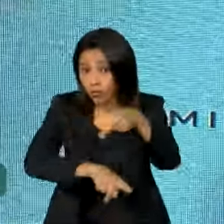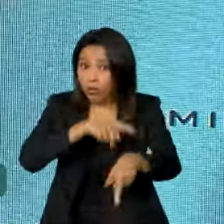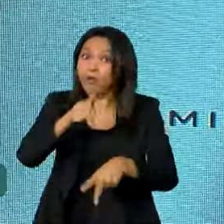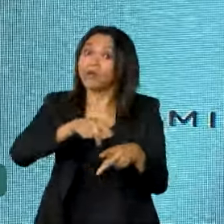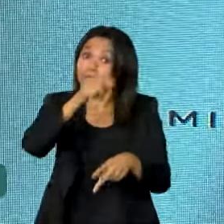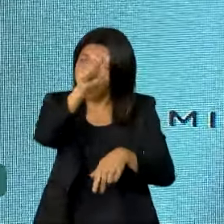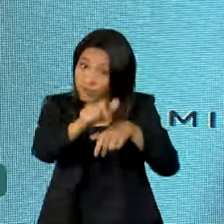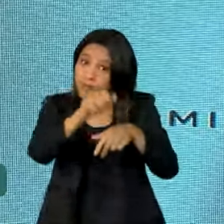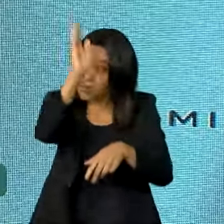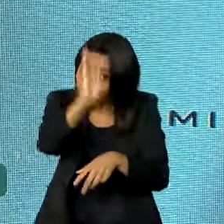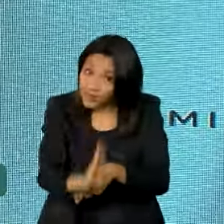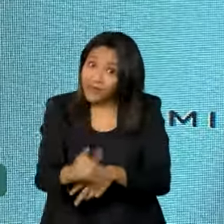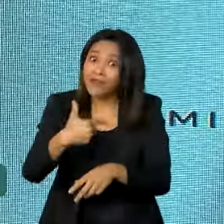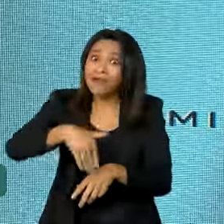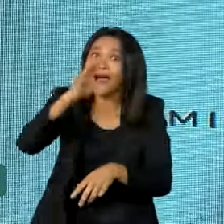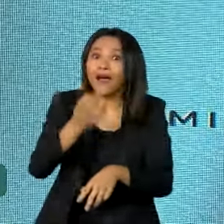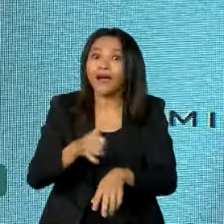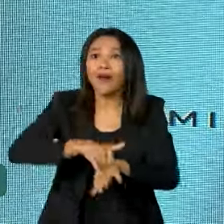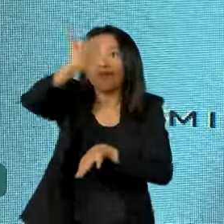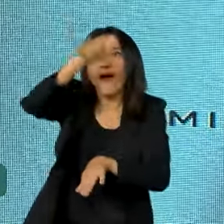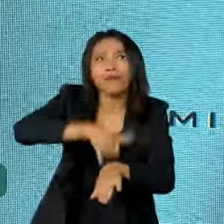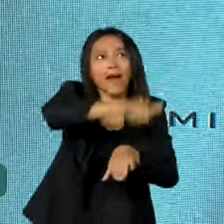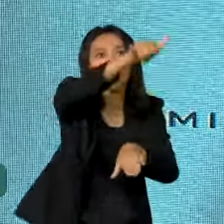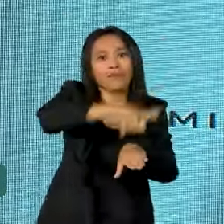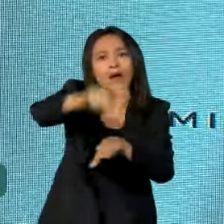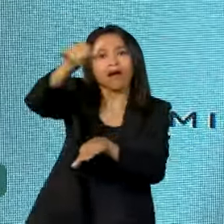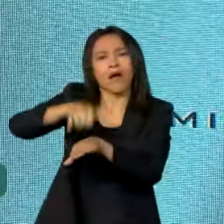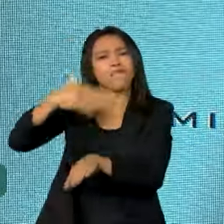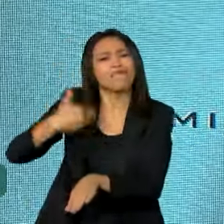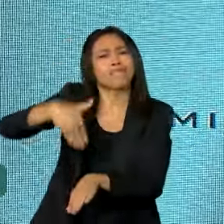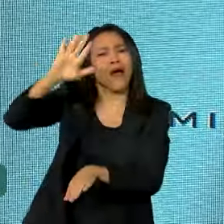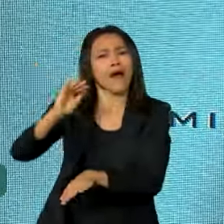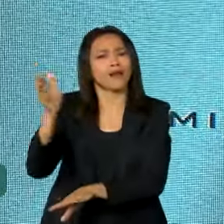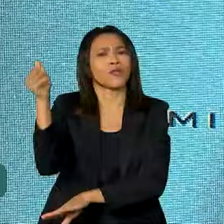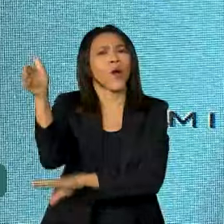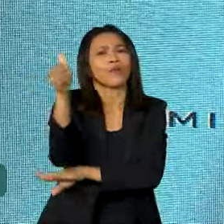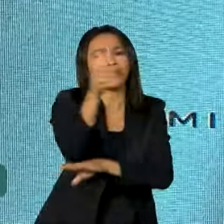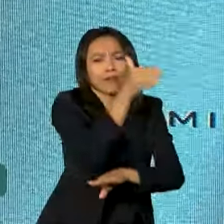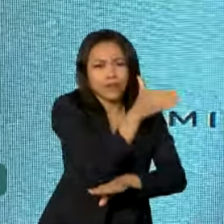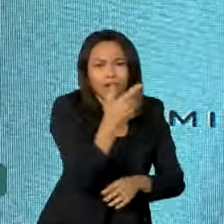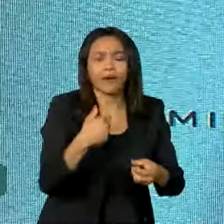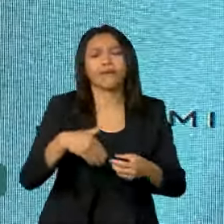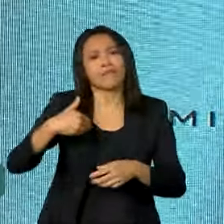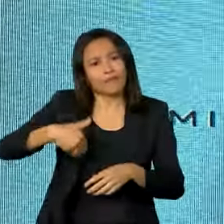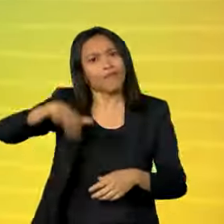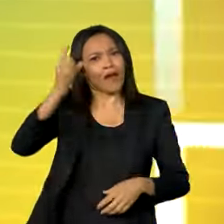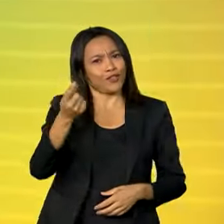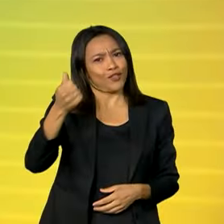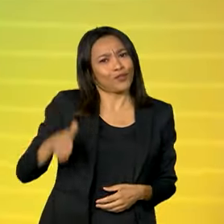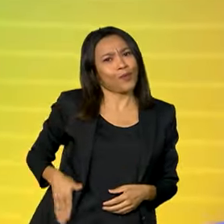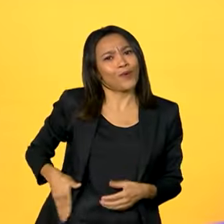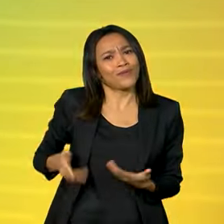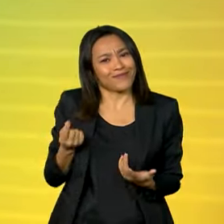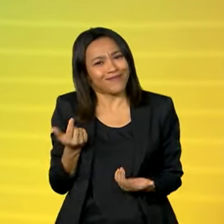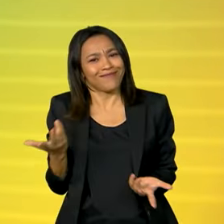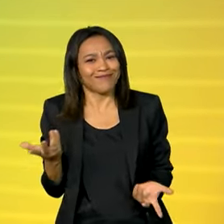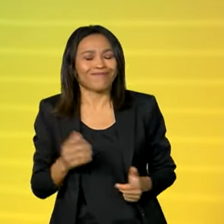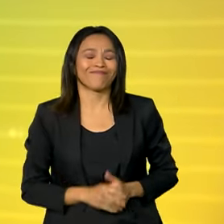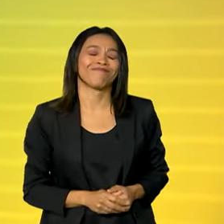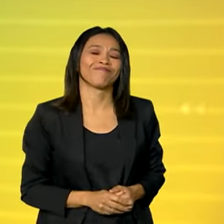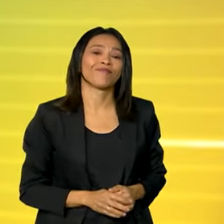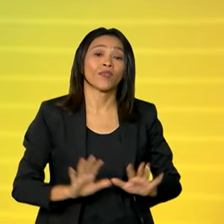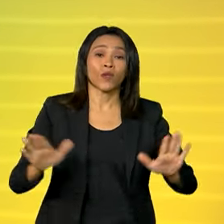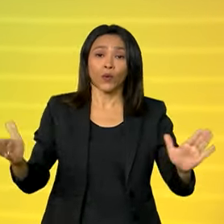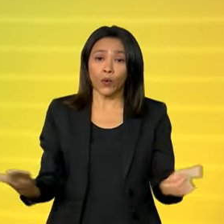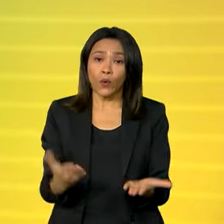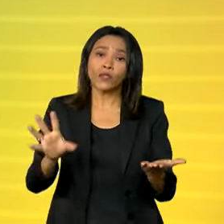voos disponíveis, com mais hotéis para se hospedar, com mais dinheiro no bolso. Hoje